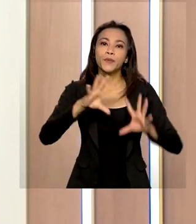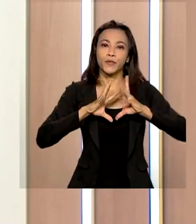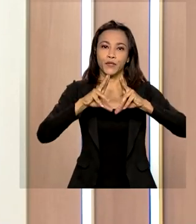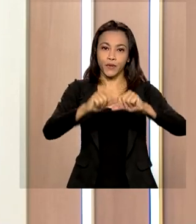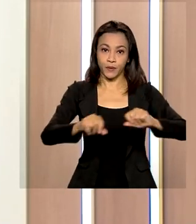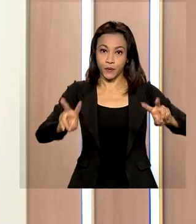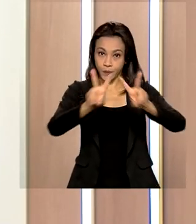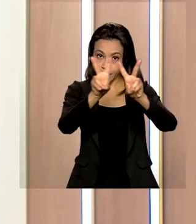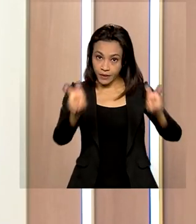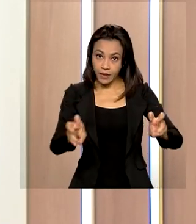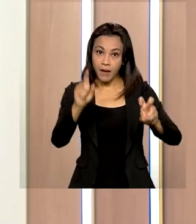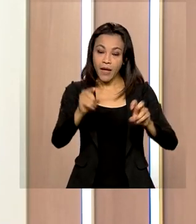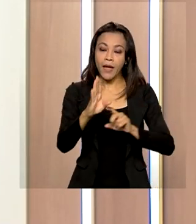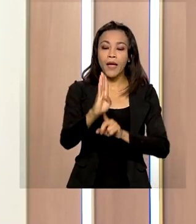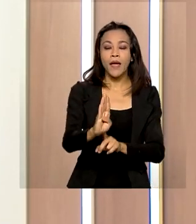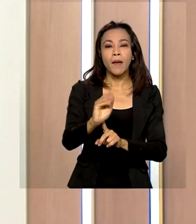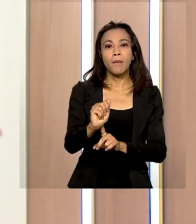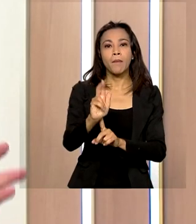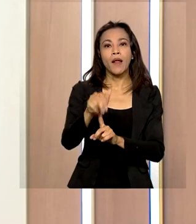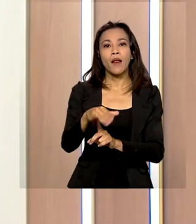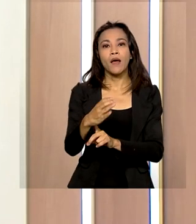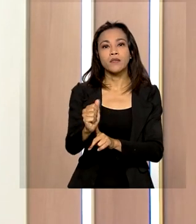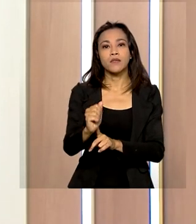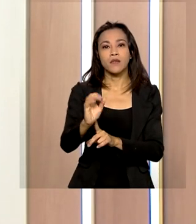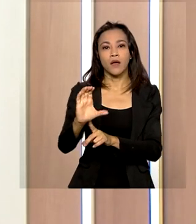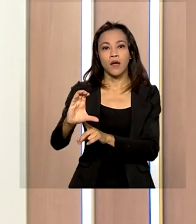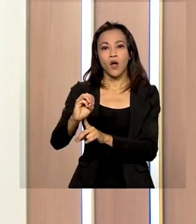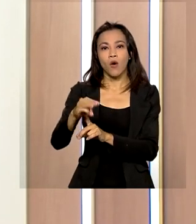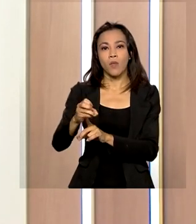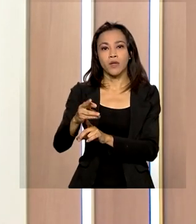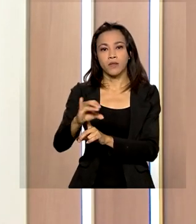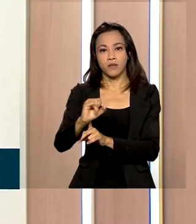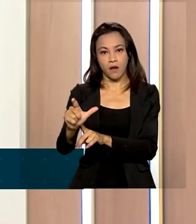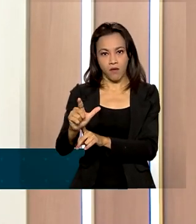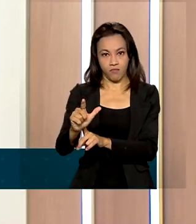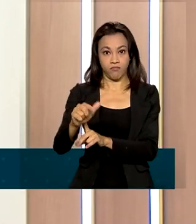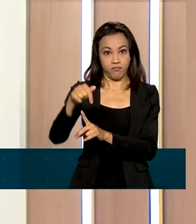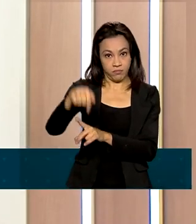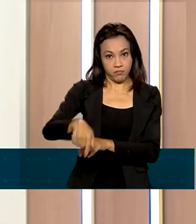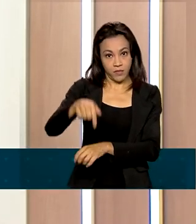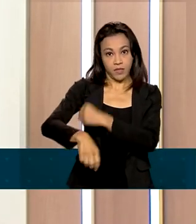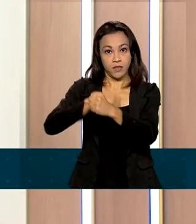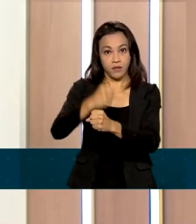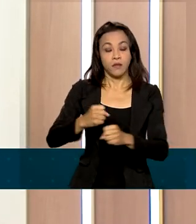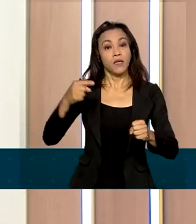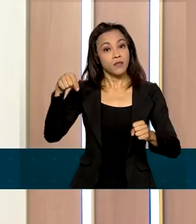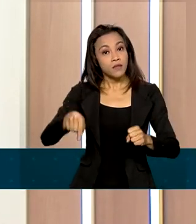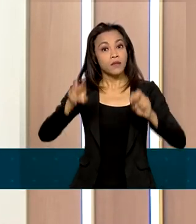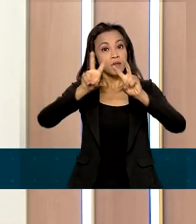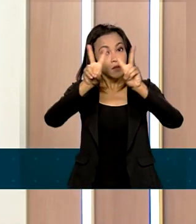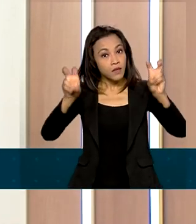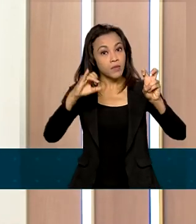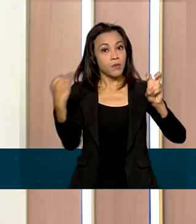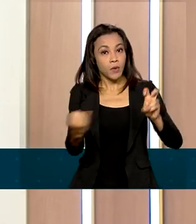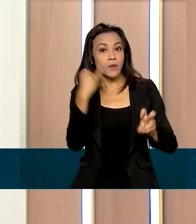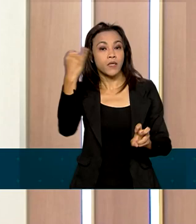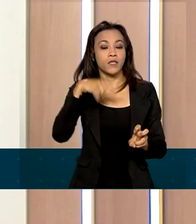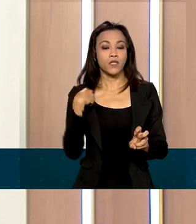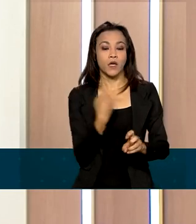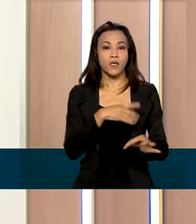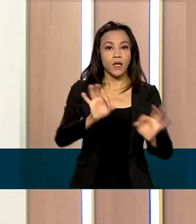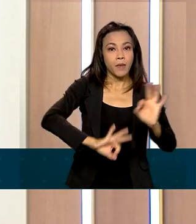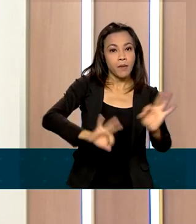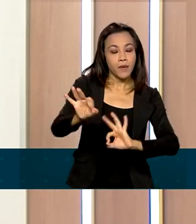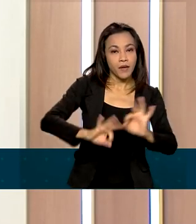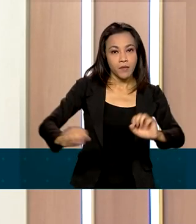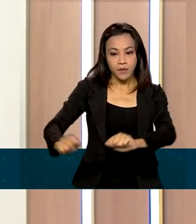tema de hoje é a balança comercial brasileira, do primeiro trimestre de 2022. E para tratar de um tema tão importante, a nossa equipe de produção preparou uma arte